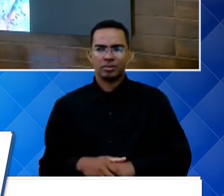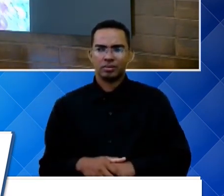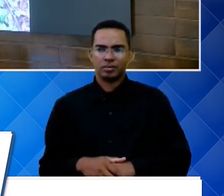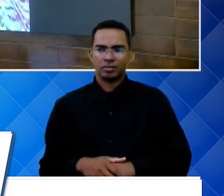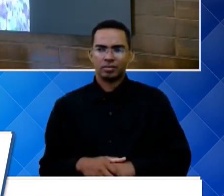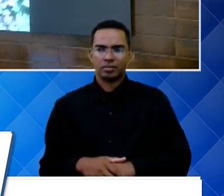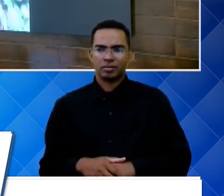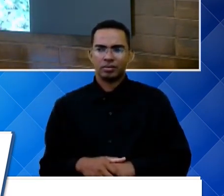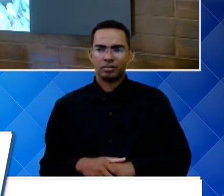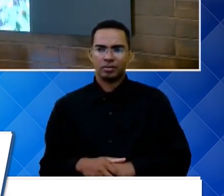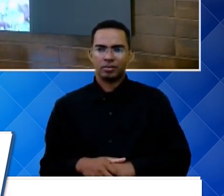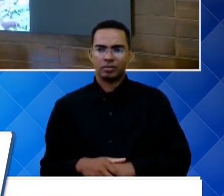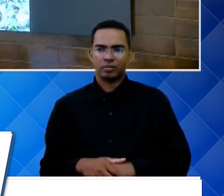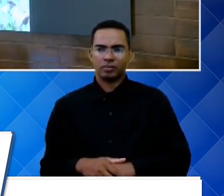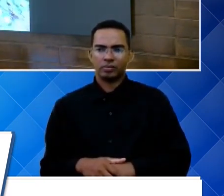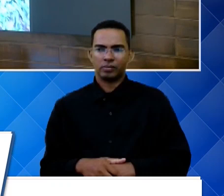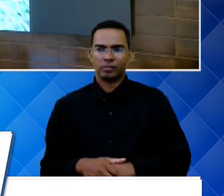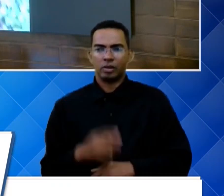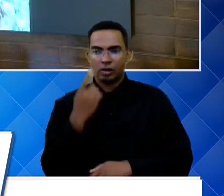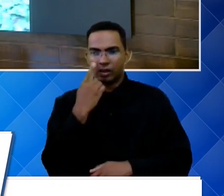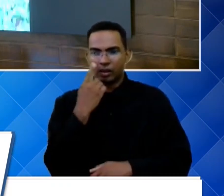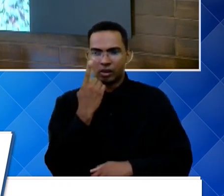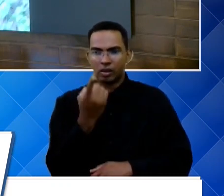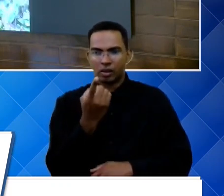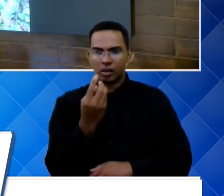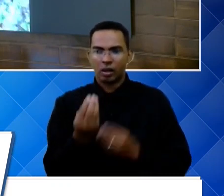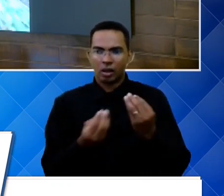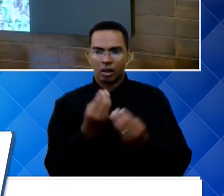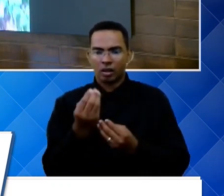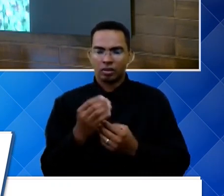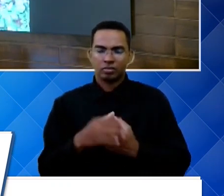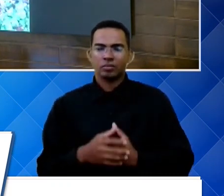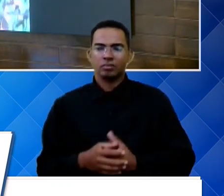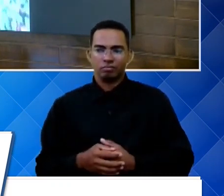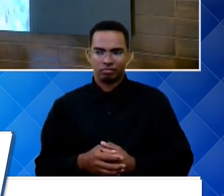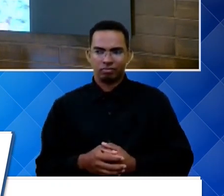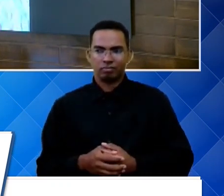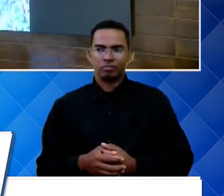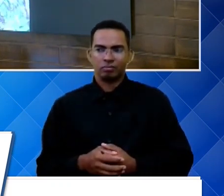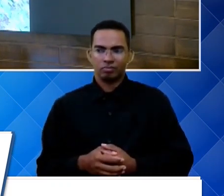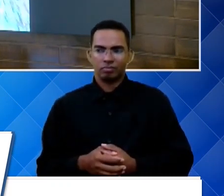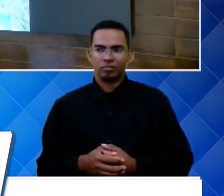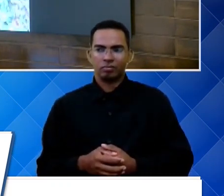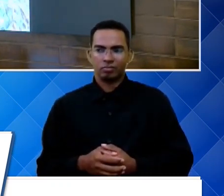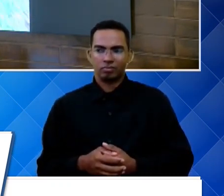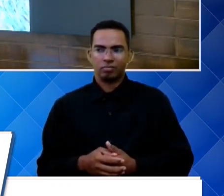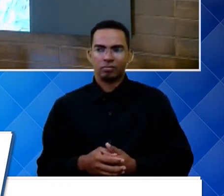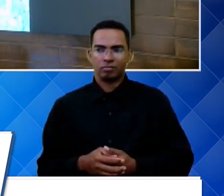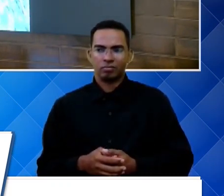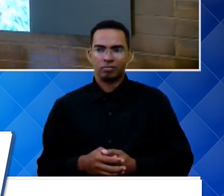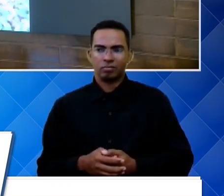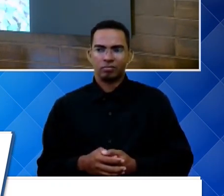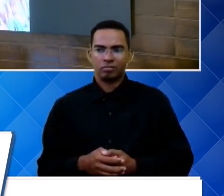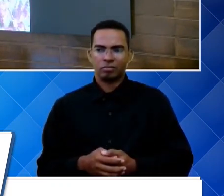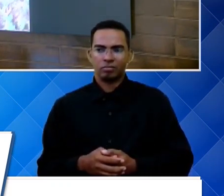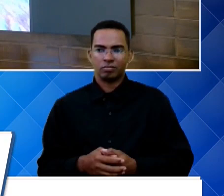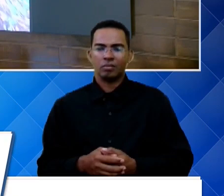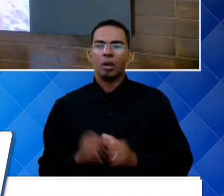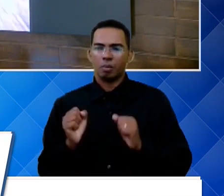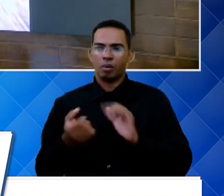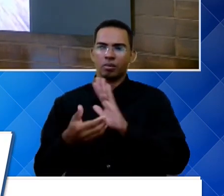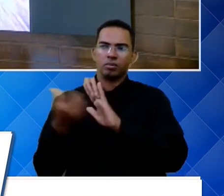Pode parar. Olha aqui, como que é. Aqui. Ele entrou no meio desse mato aqui, ó. Pode tirar.